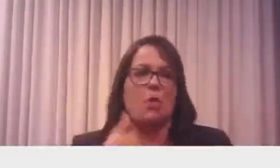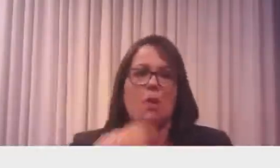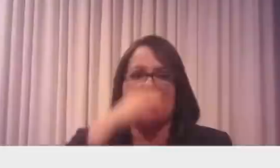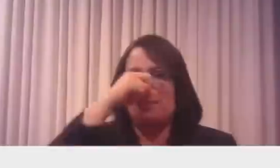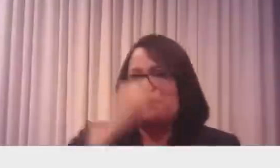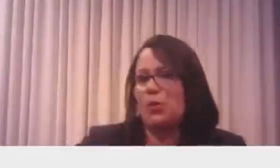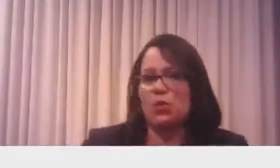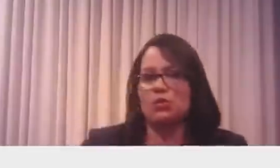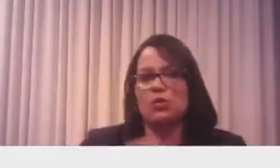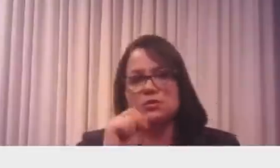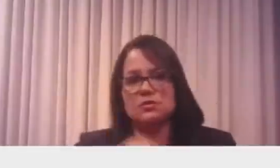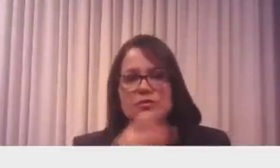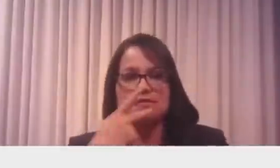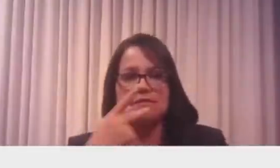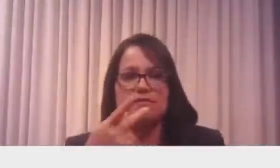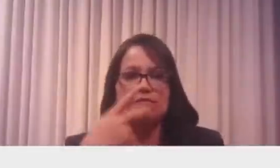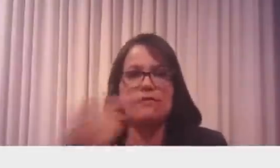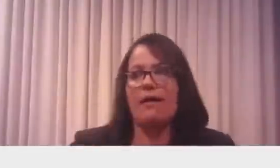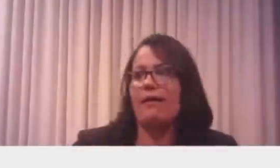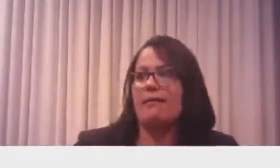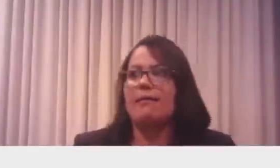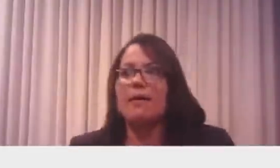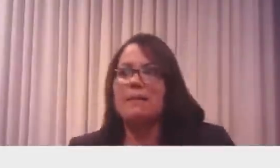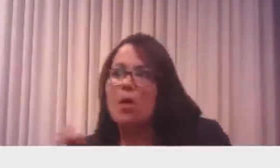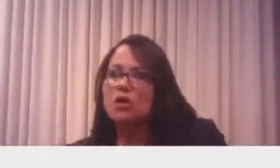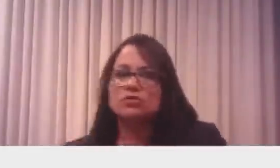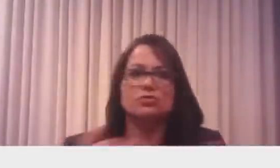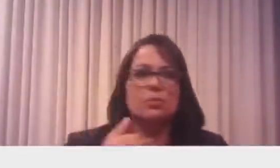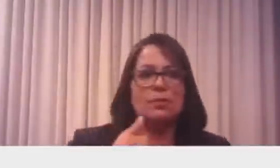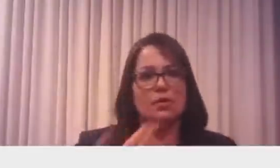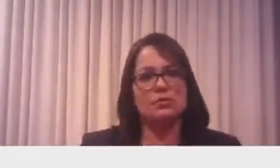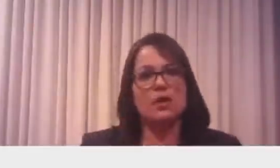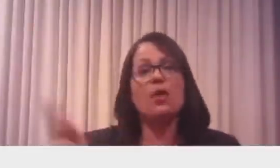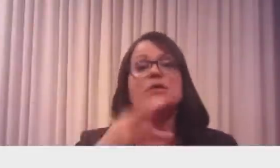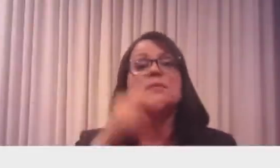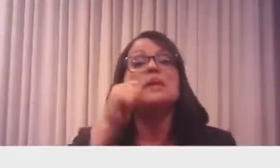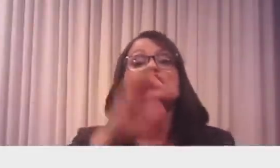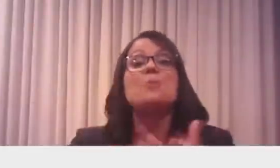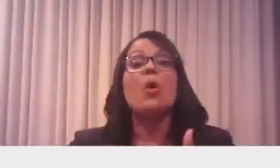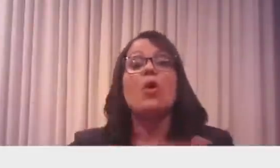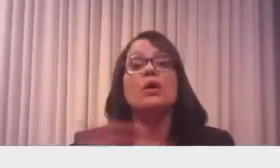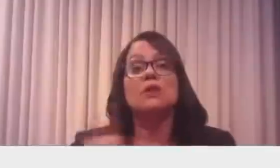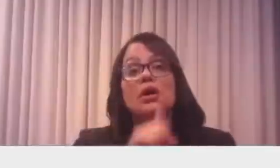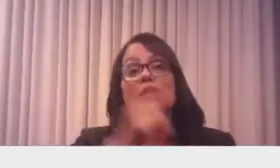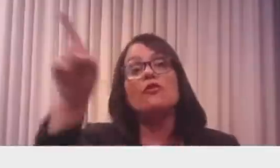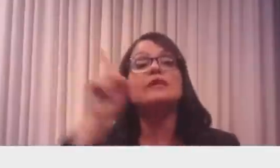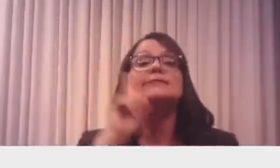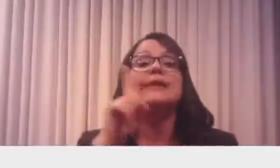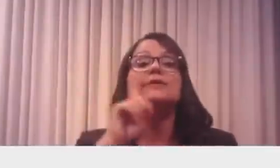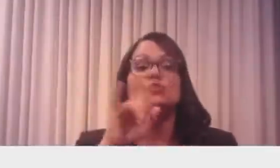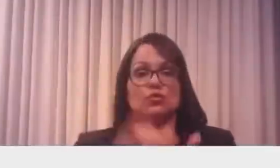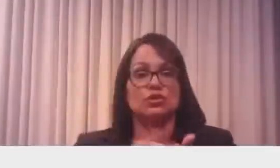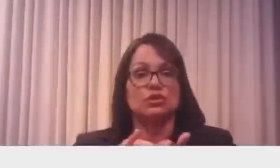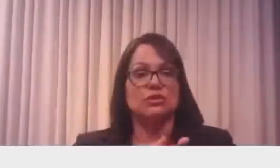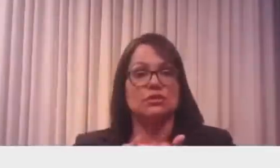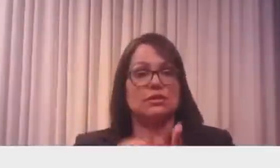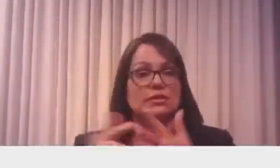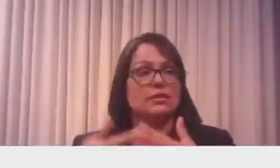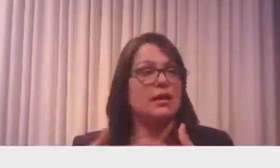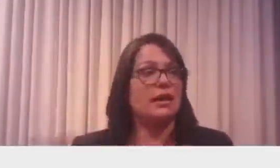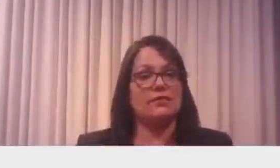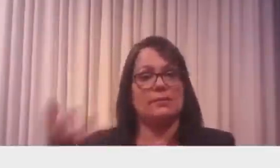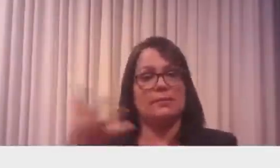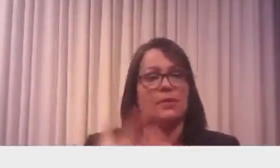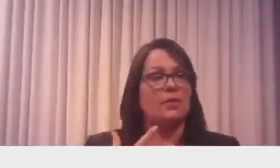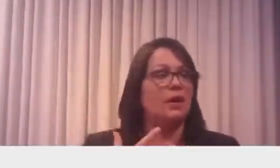E quando você fala inocular algo em você, tem que ter cuidado. Olha o que aconteceu com a minha esposa, agora nos Estados Unidos. Deu conversar comigo sobre